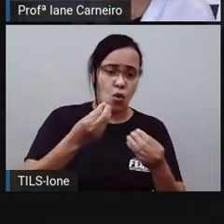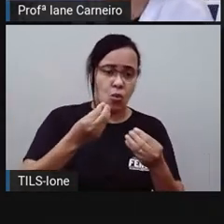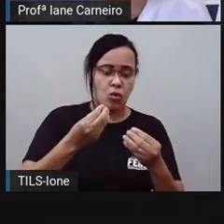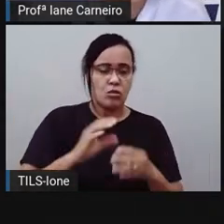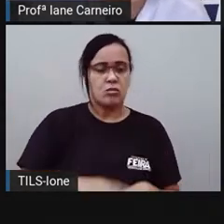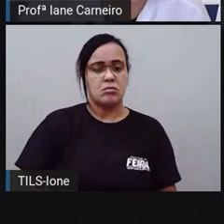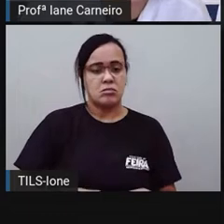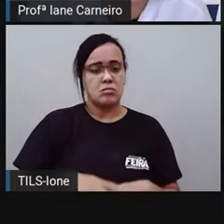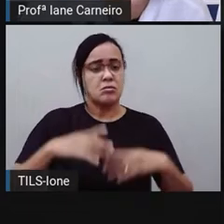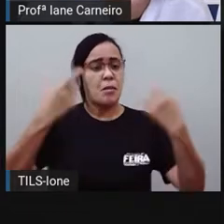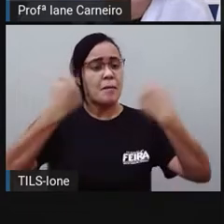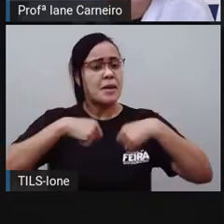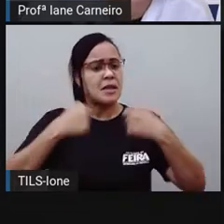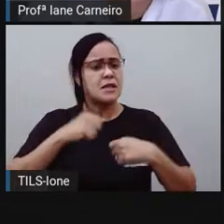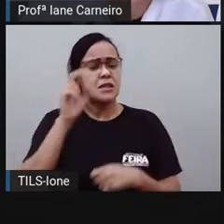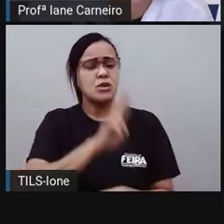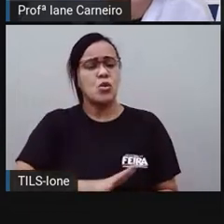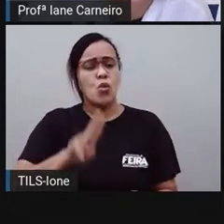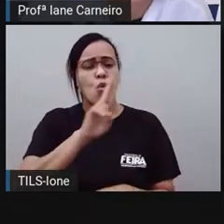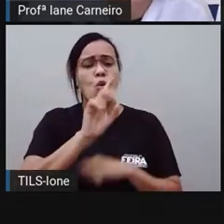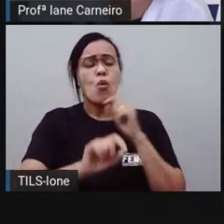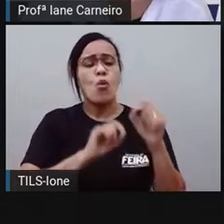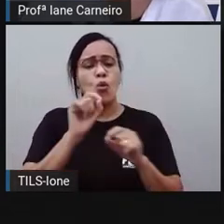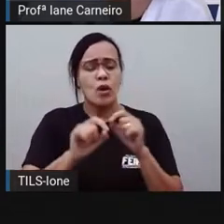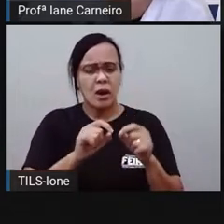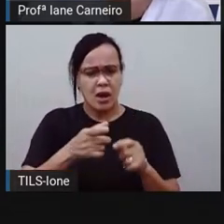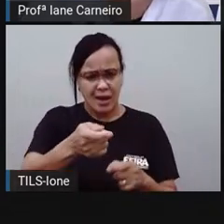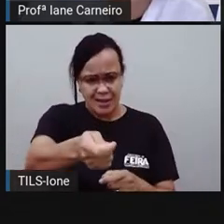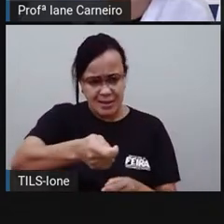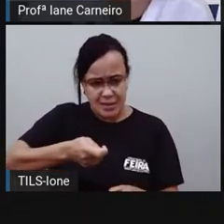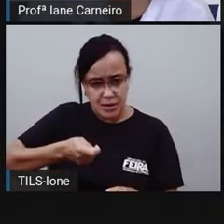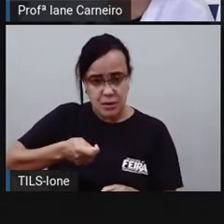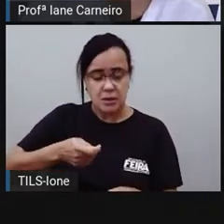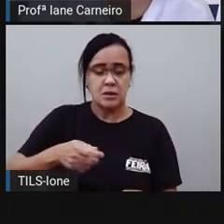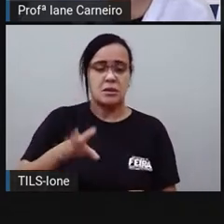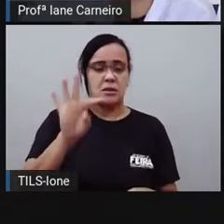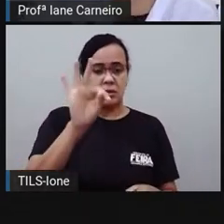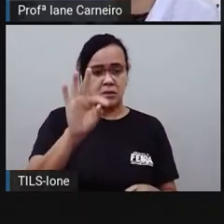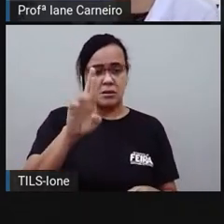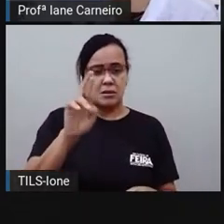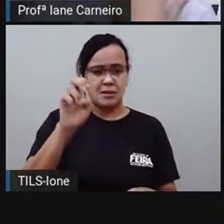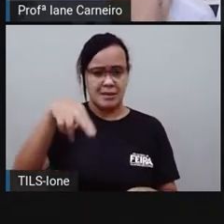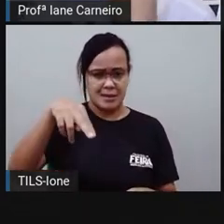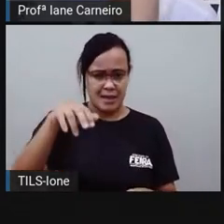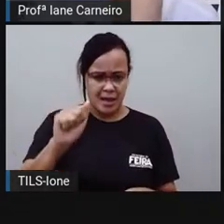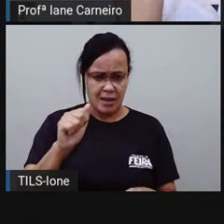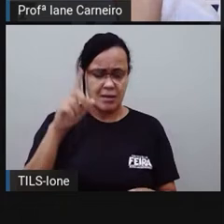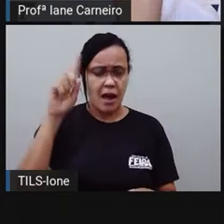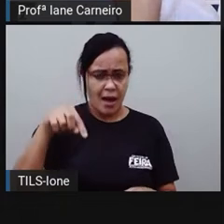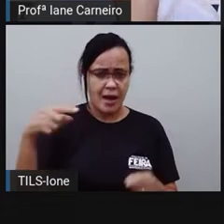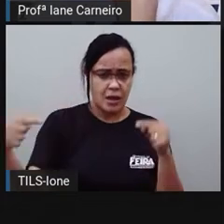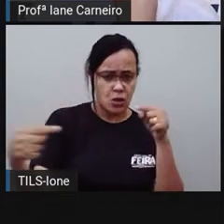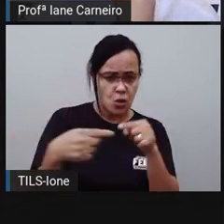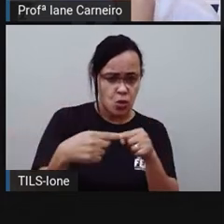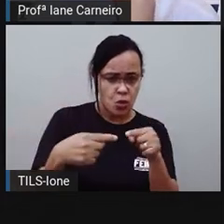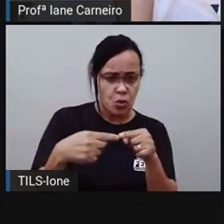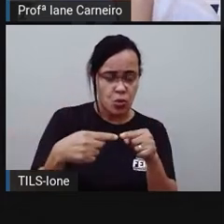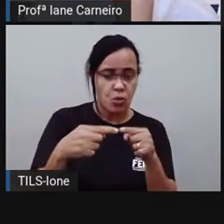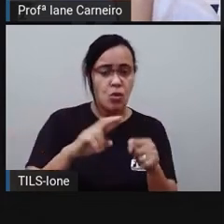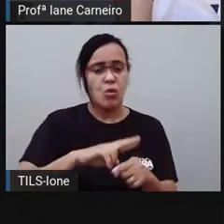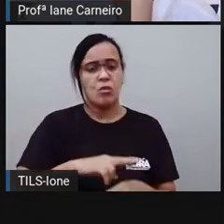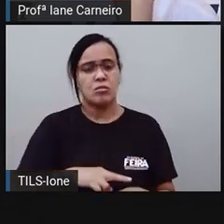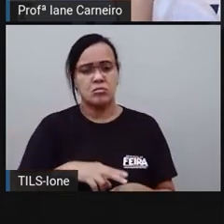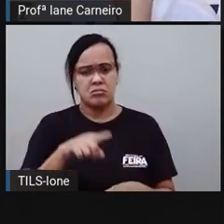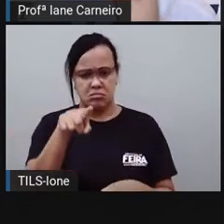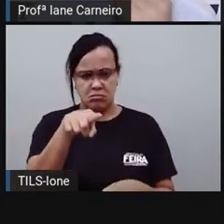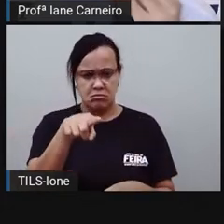Então, o que a costureira usa? Será que ela usa uma trena? Será que esse instrumento aqui é o ideal para medir uma pessoa? Essa parte